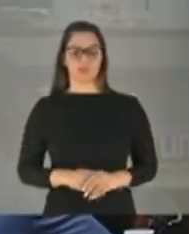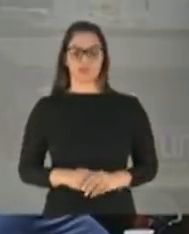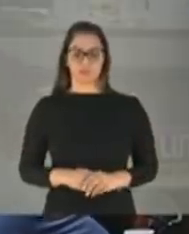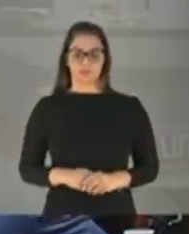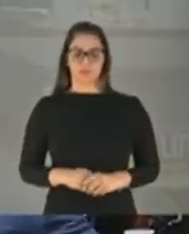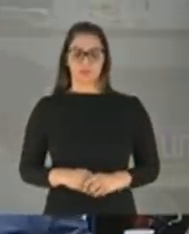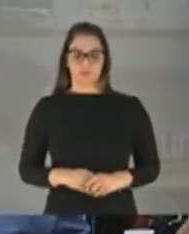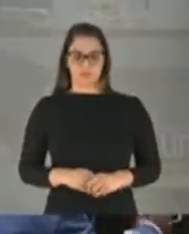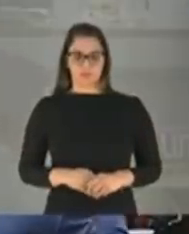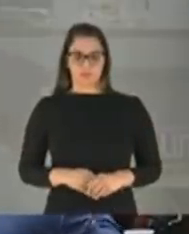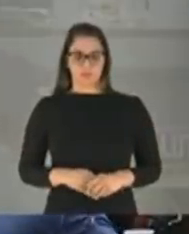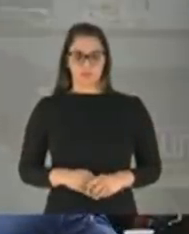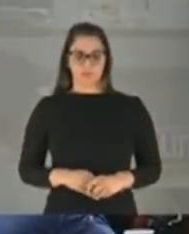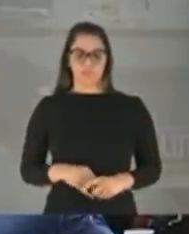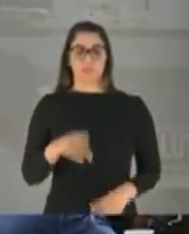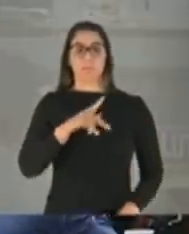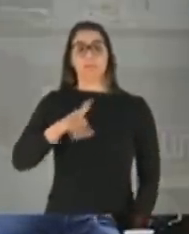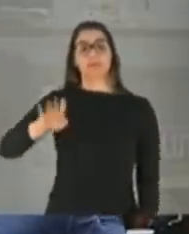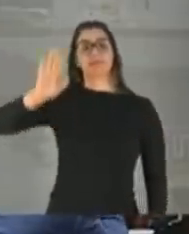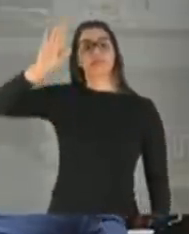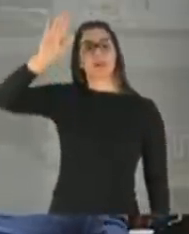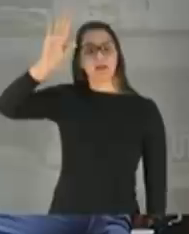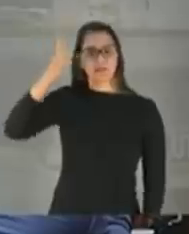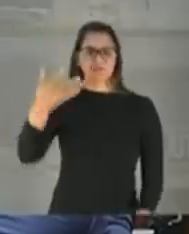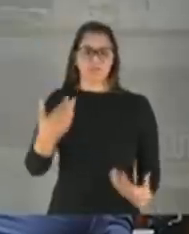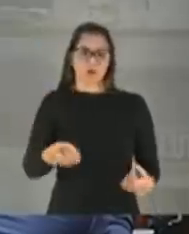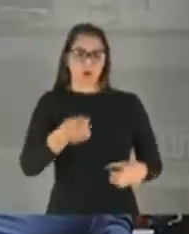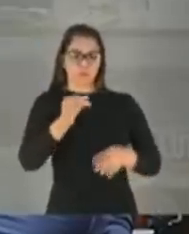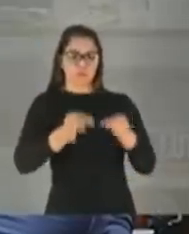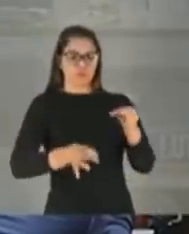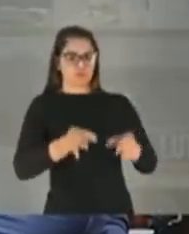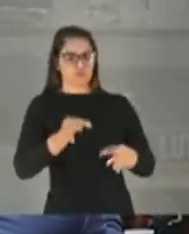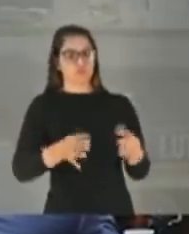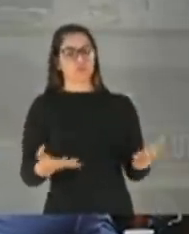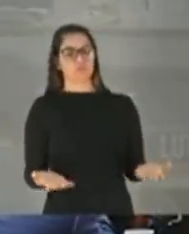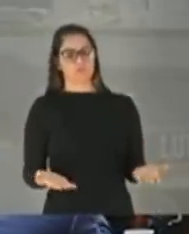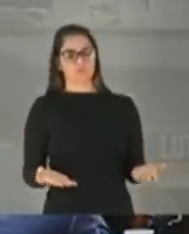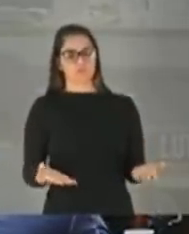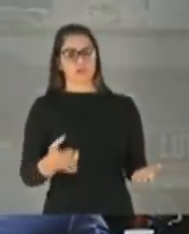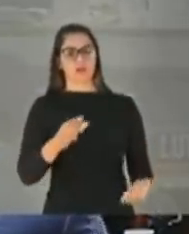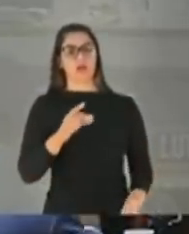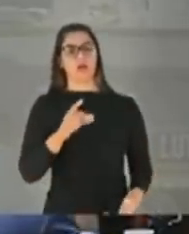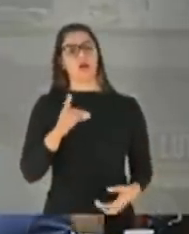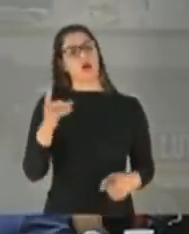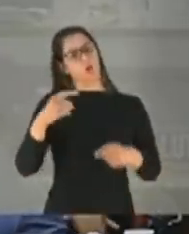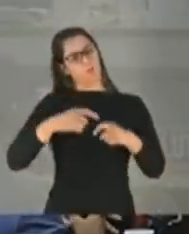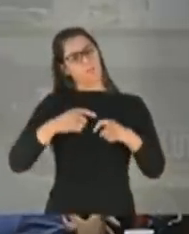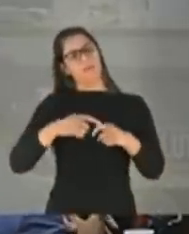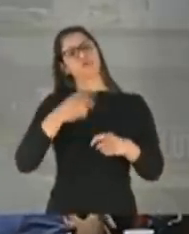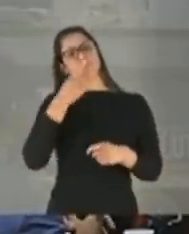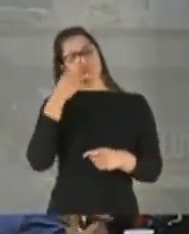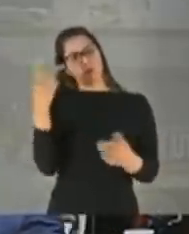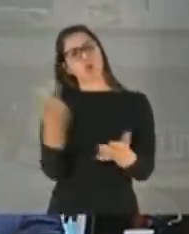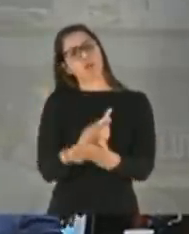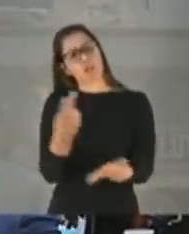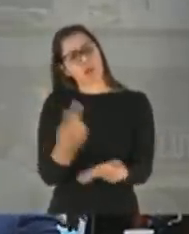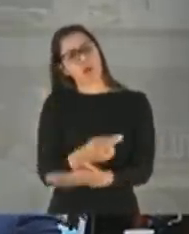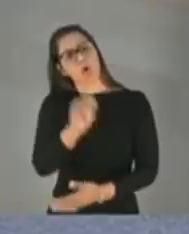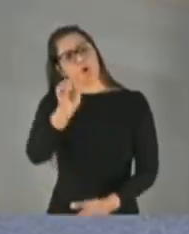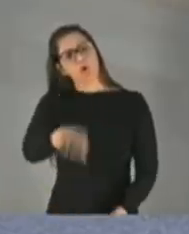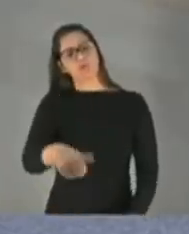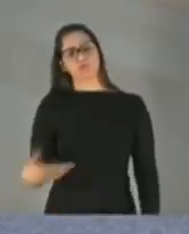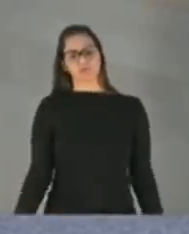Senhor Presidente, Senhor Presidente, só para fazer justiça, o Drauzio reconheceu o erro de se colocar esse vício na